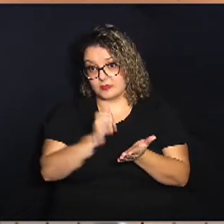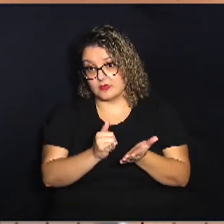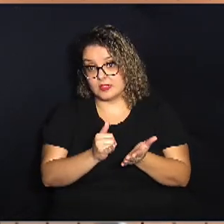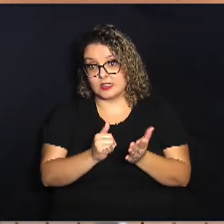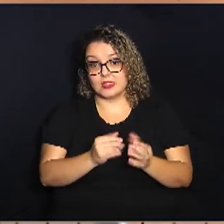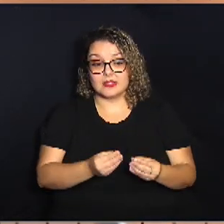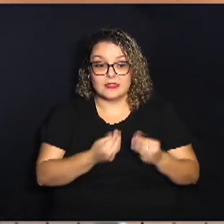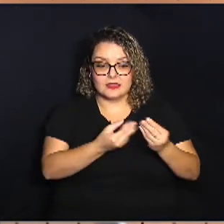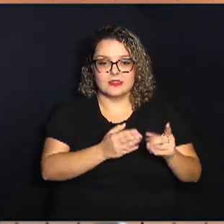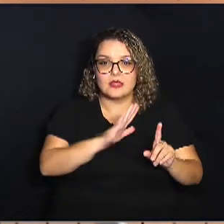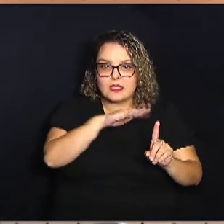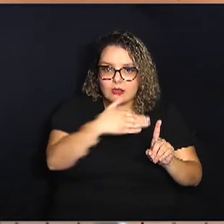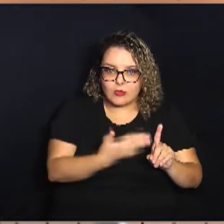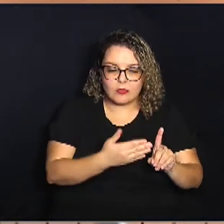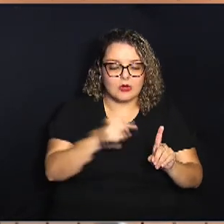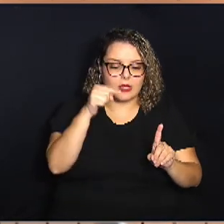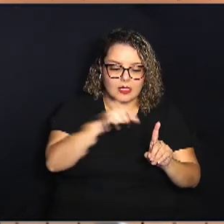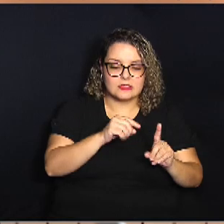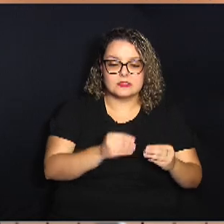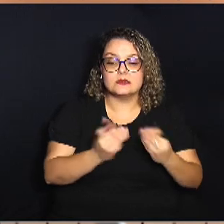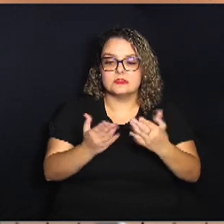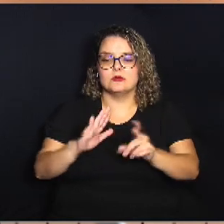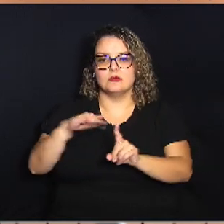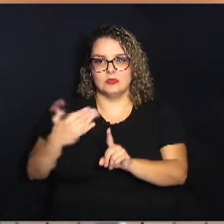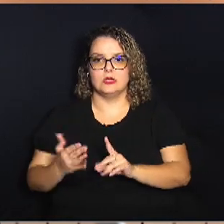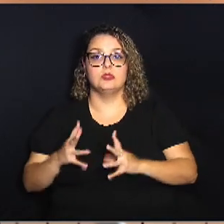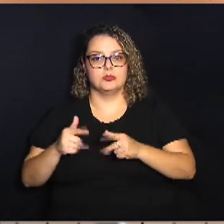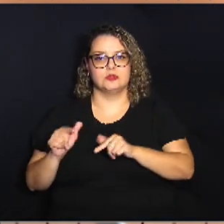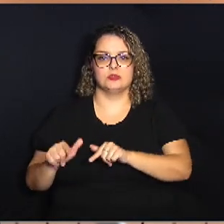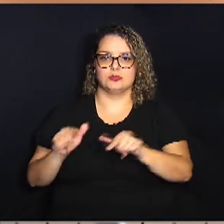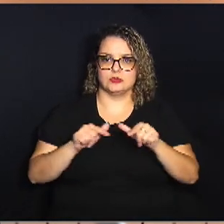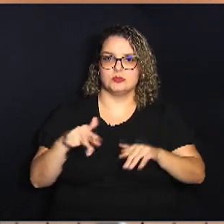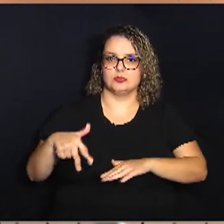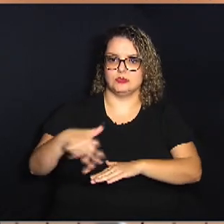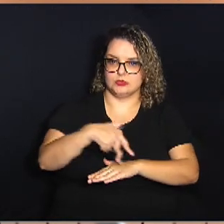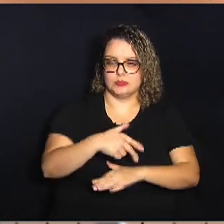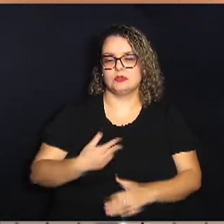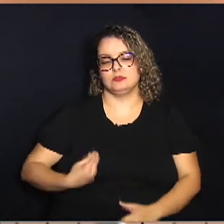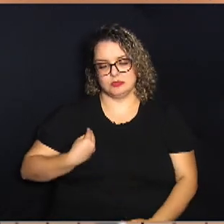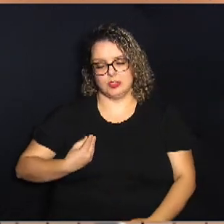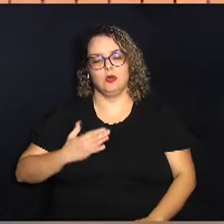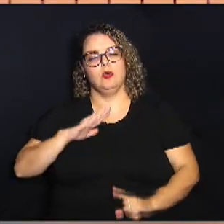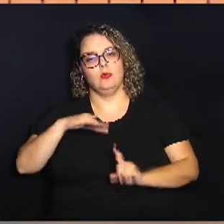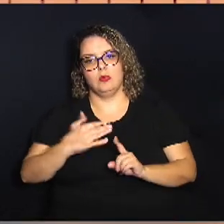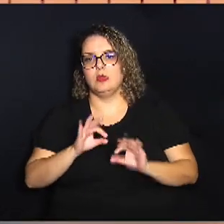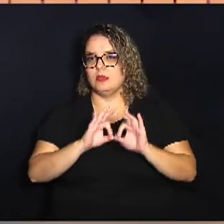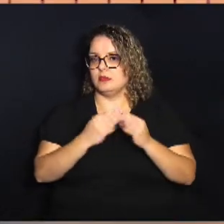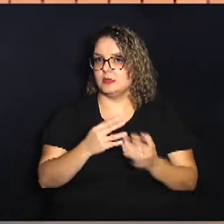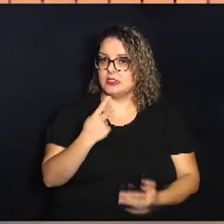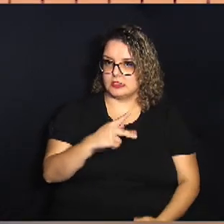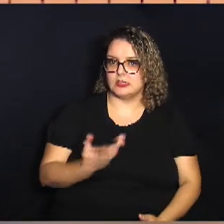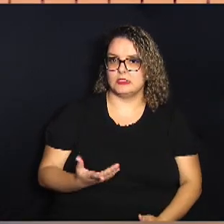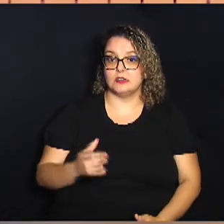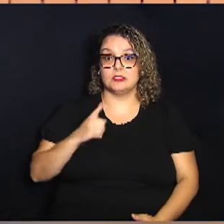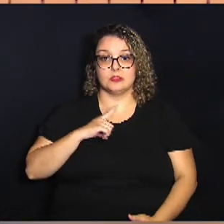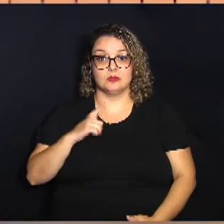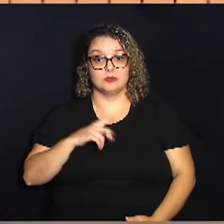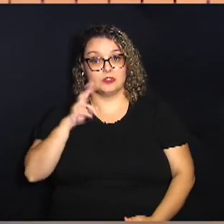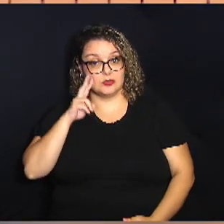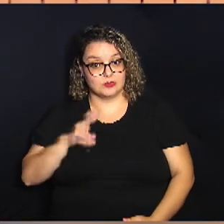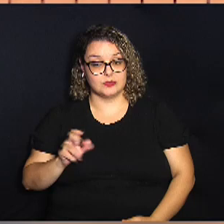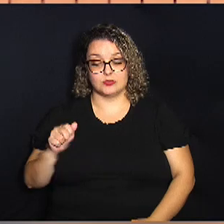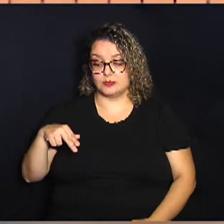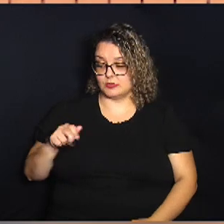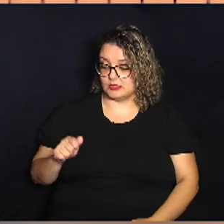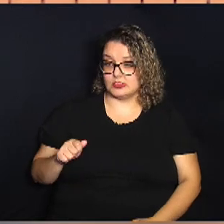ele honra todos os lugares por onde ele passa ele honra a família dele então eu tenho visto que o Ana